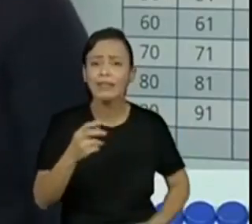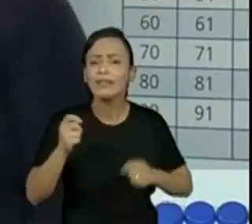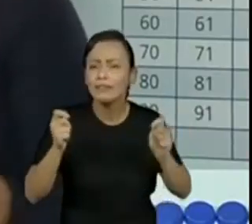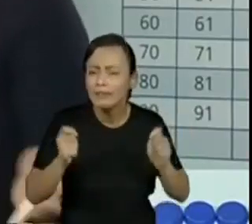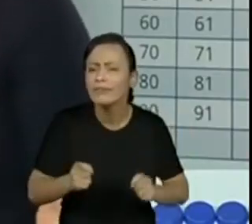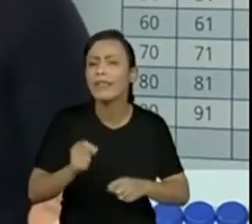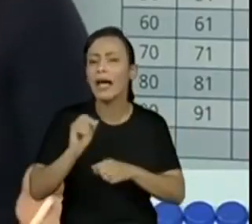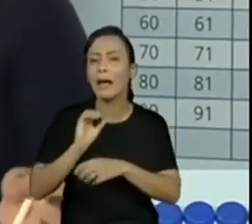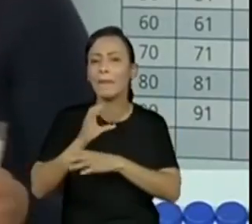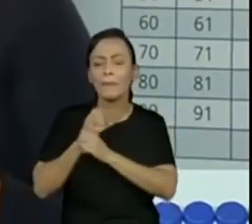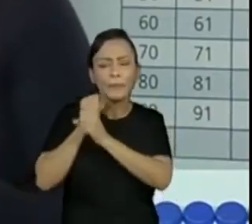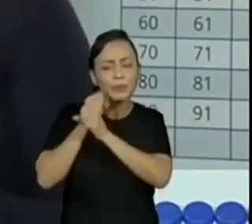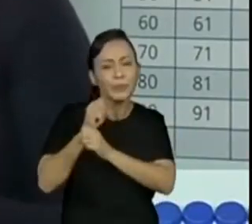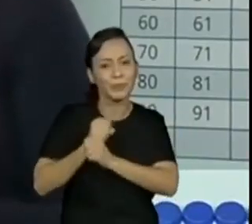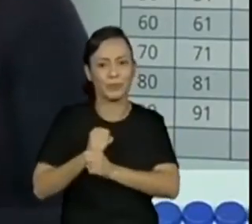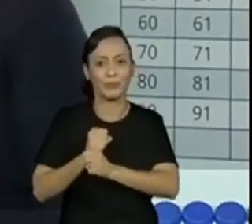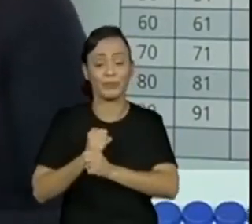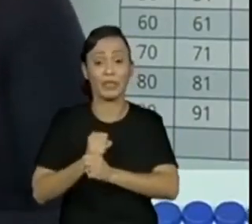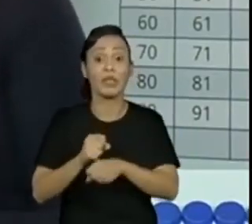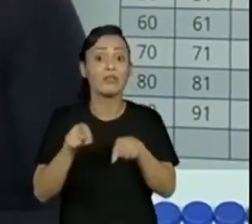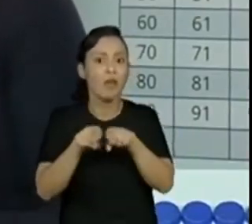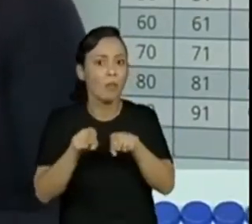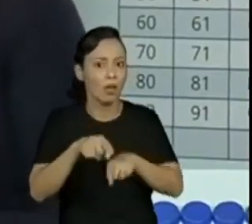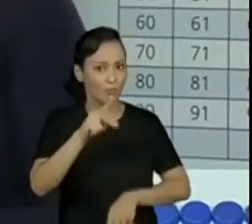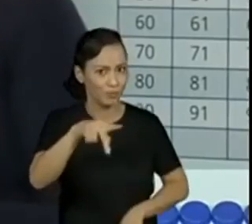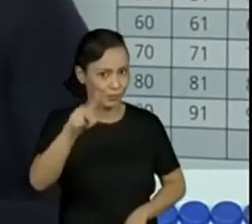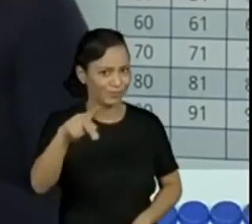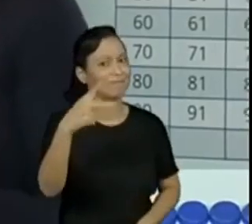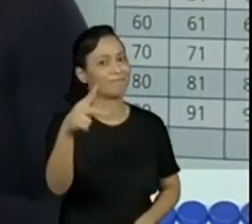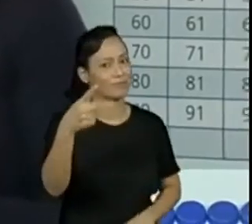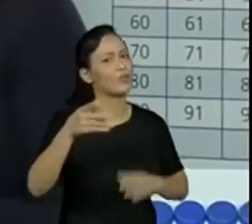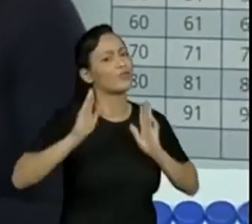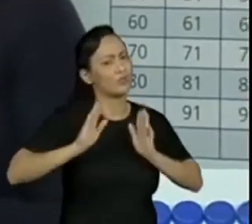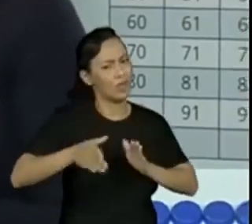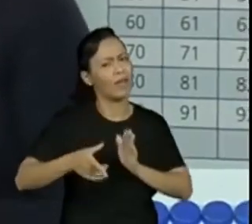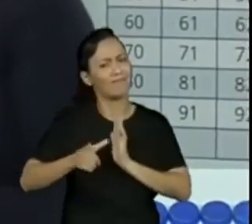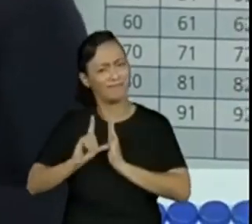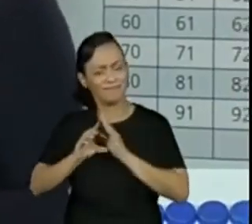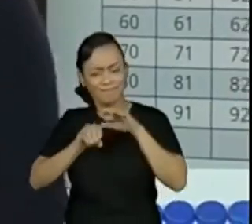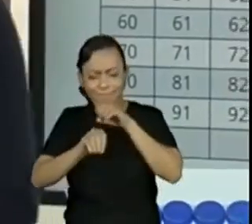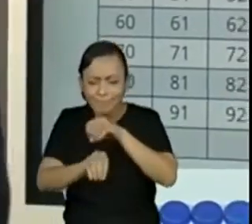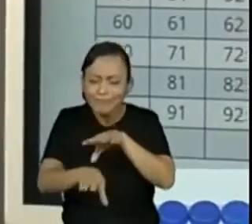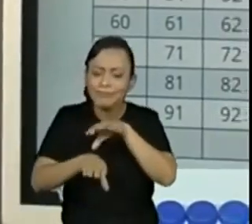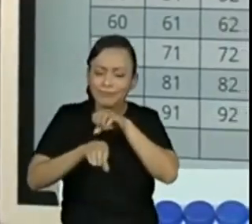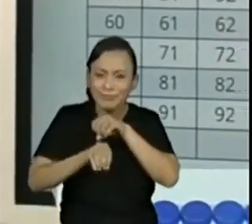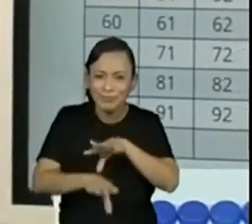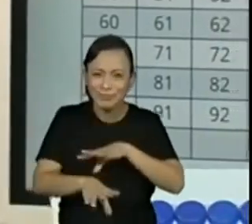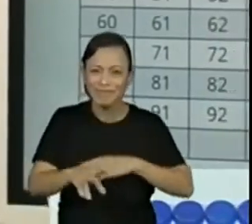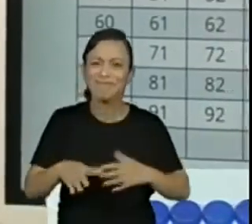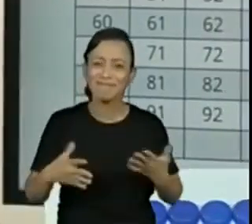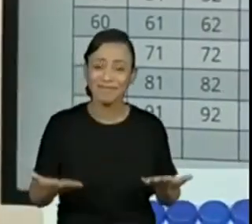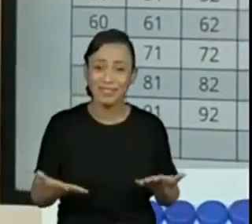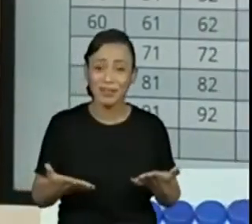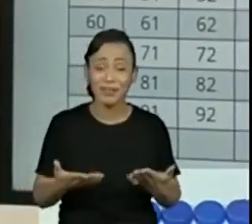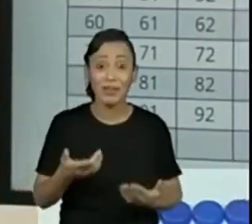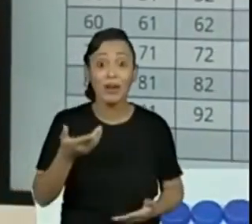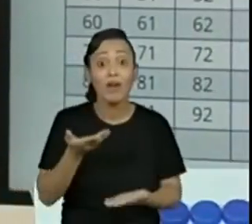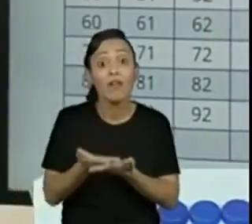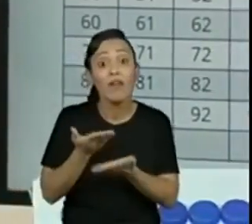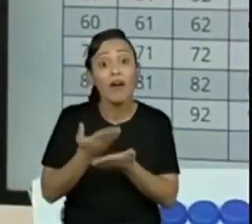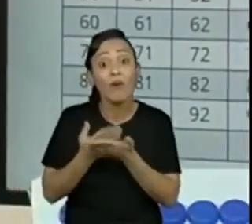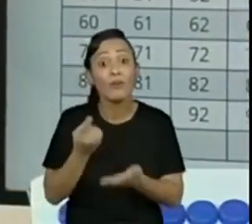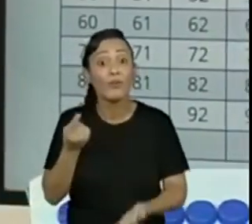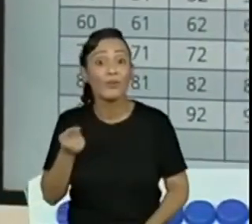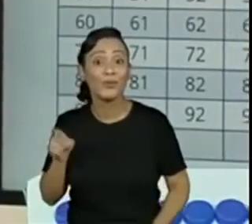também já trabalharam, porque a gente está aqui reforçando algumas coisas com vocês. Lembra? A gente fez da Margarida, não foi?